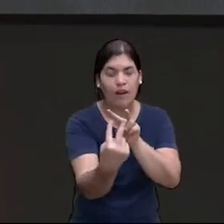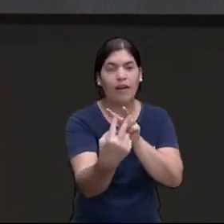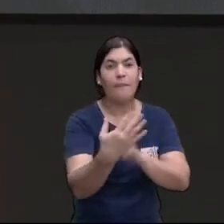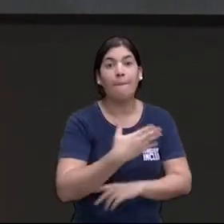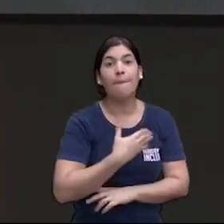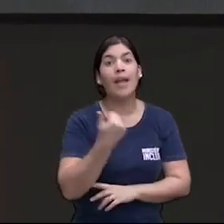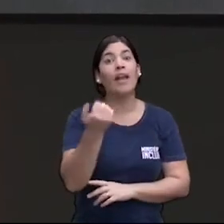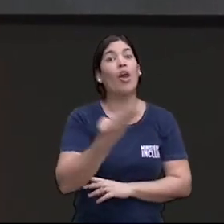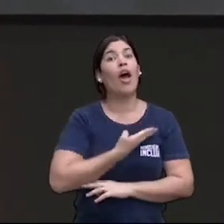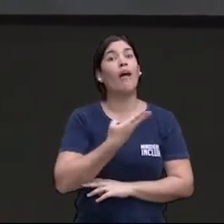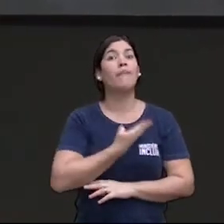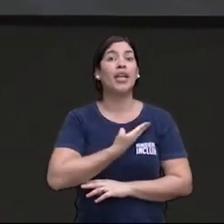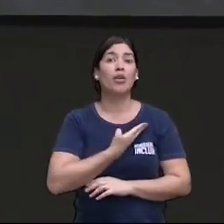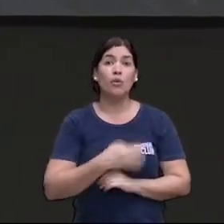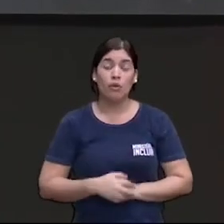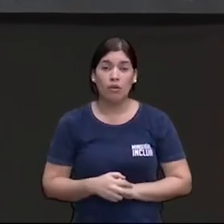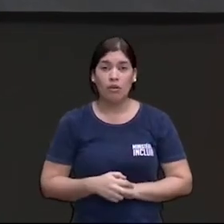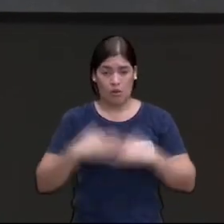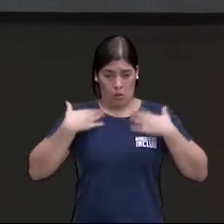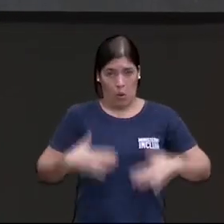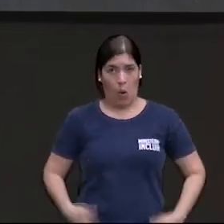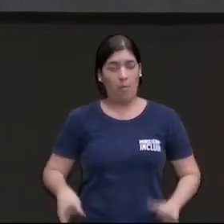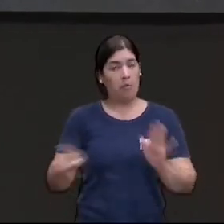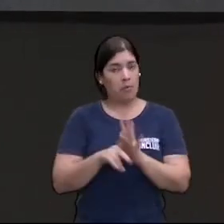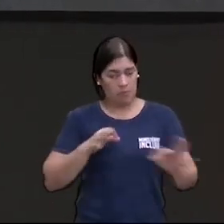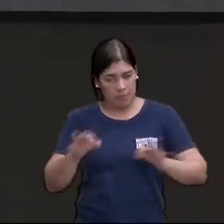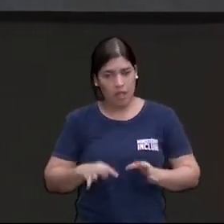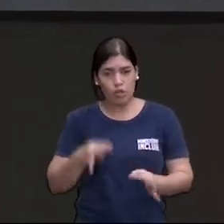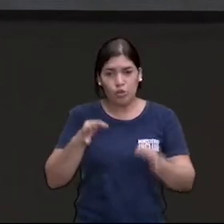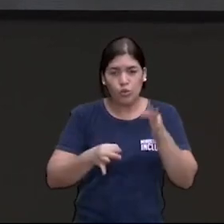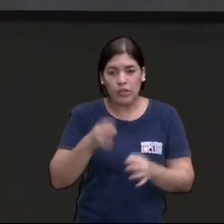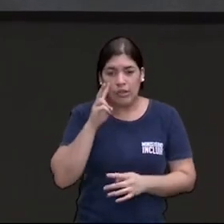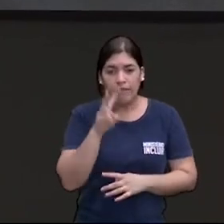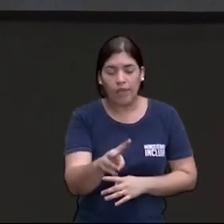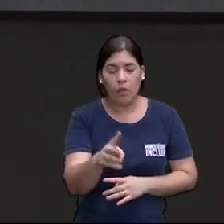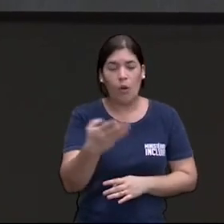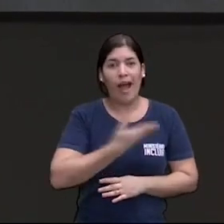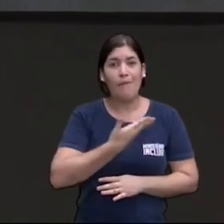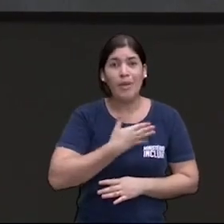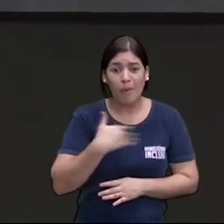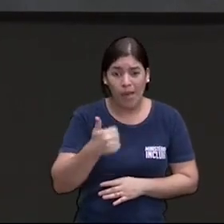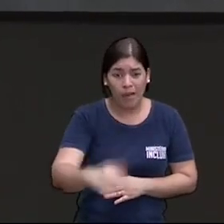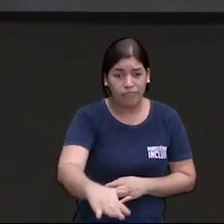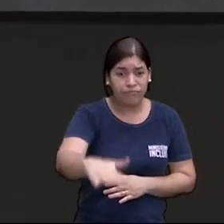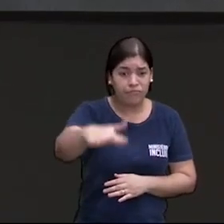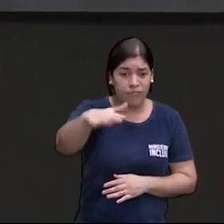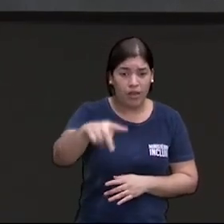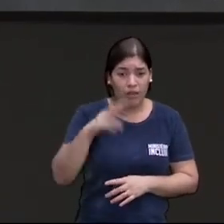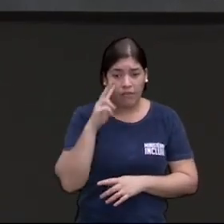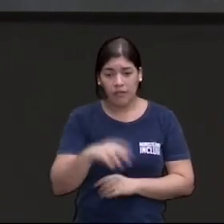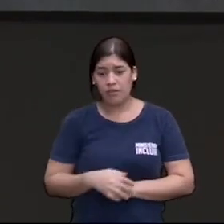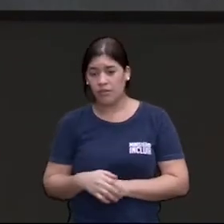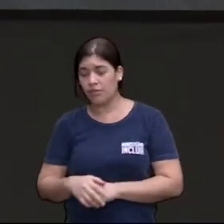ele estava com a roupa de juiz viu seu melhor amigo ouviu as partes a